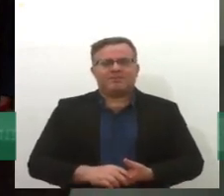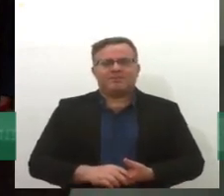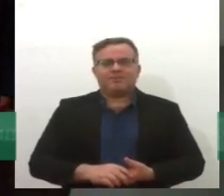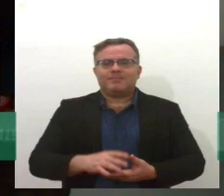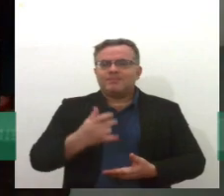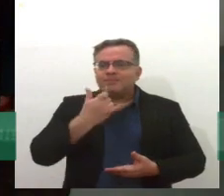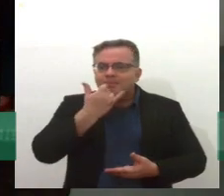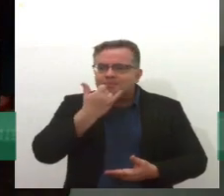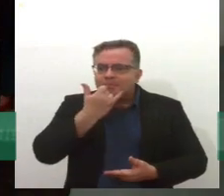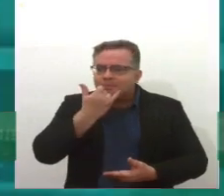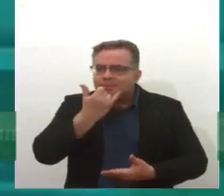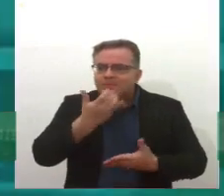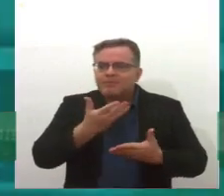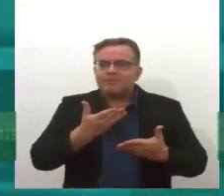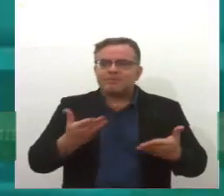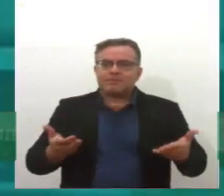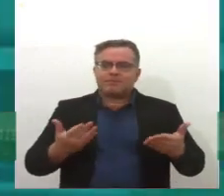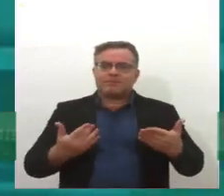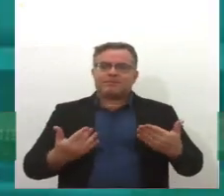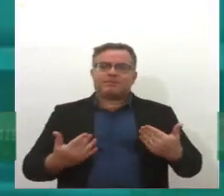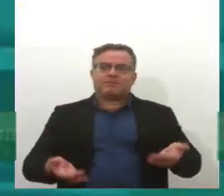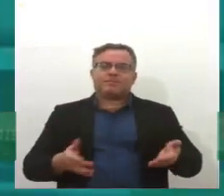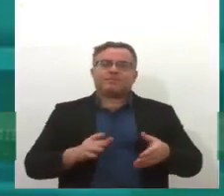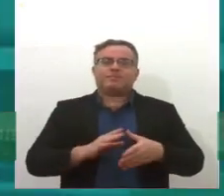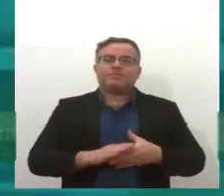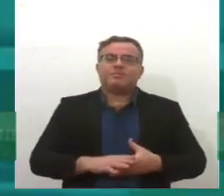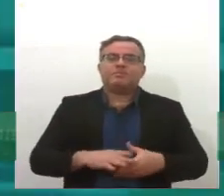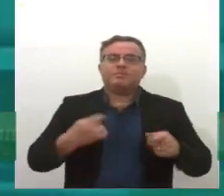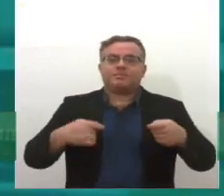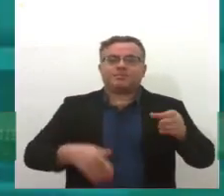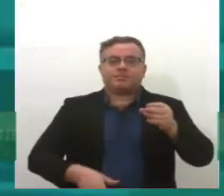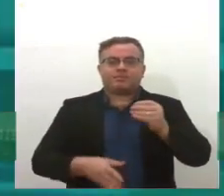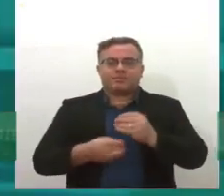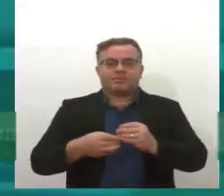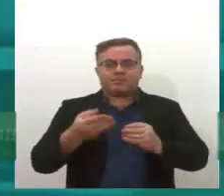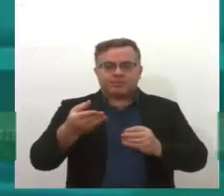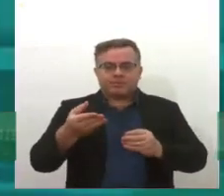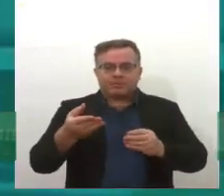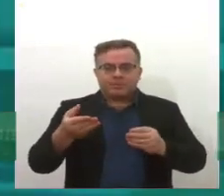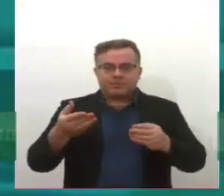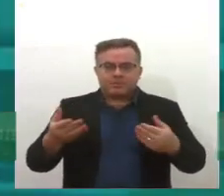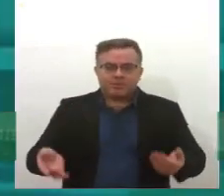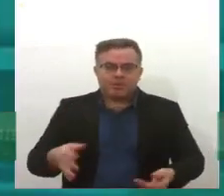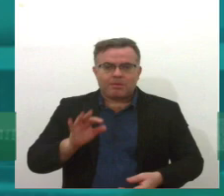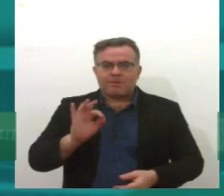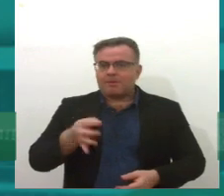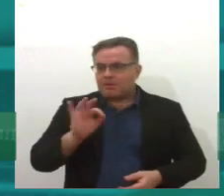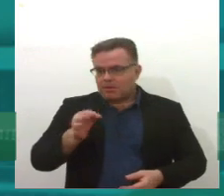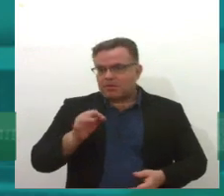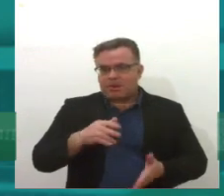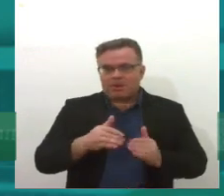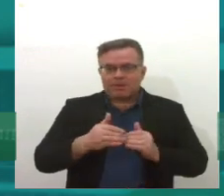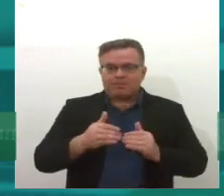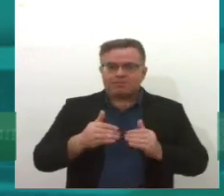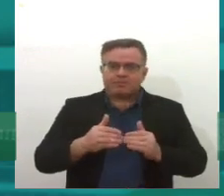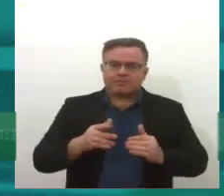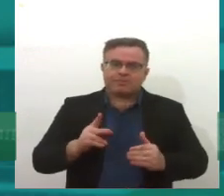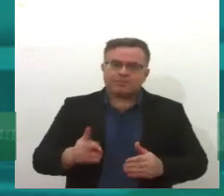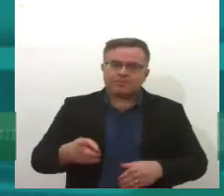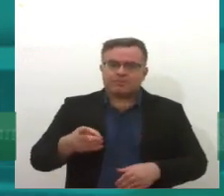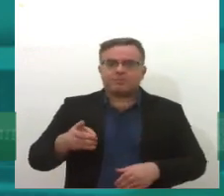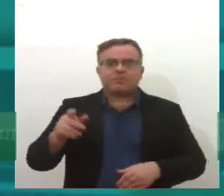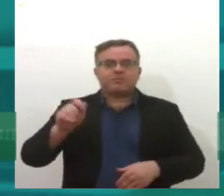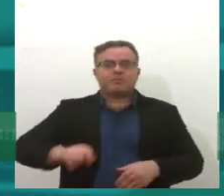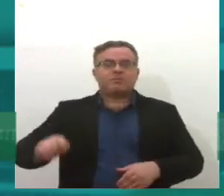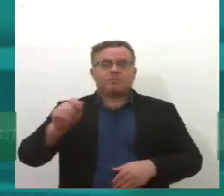Desculpa. Não, só ia concordar dizendo que precisa sim de uma ação coordenada, sem dúvida, né. A Associação Brasileira de Saúde